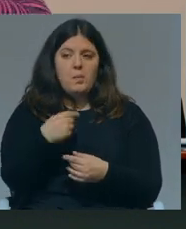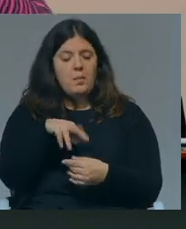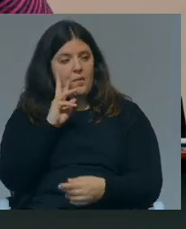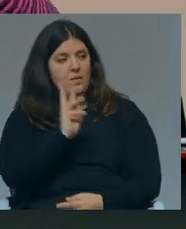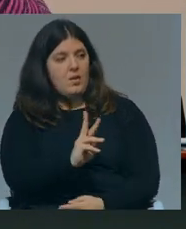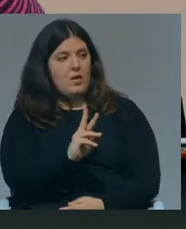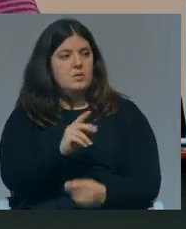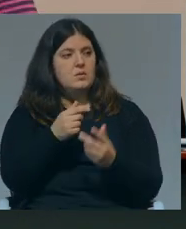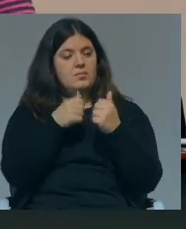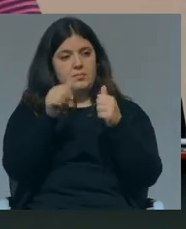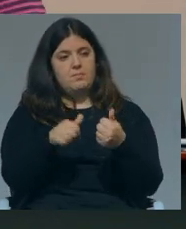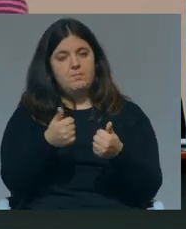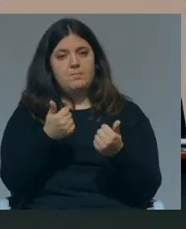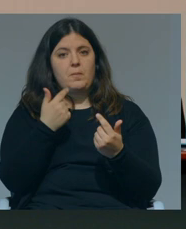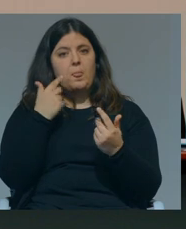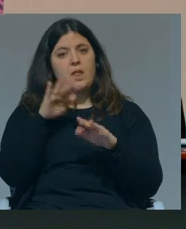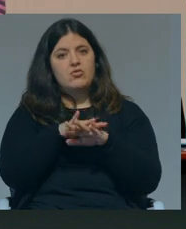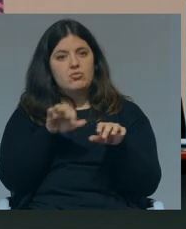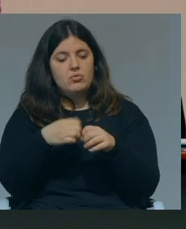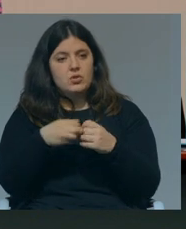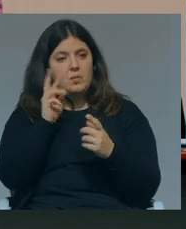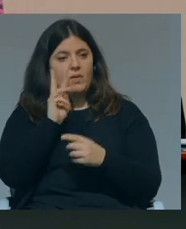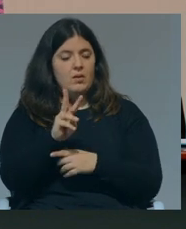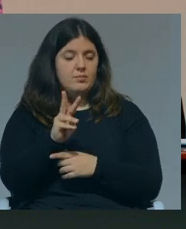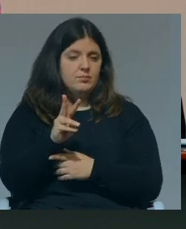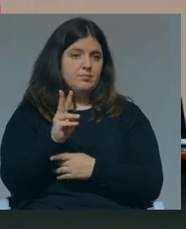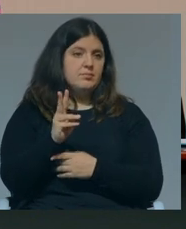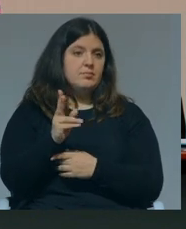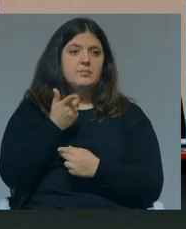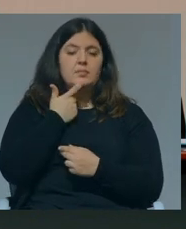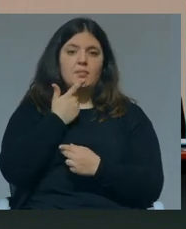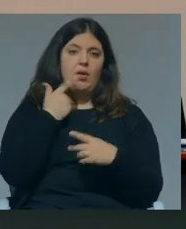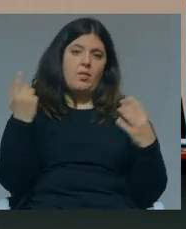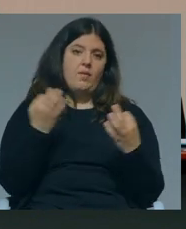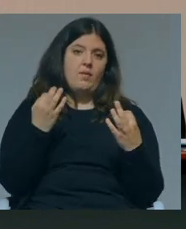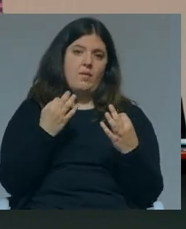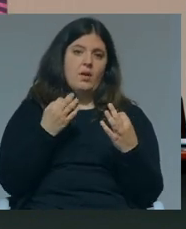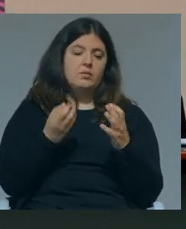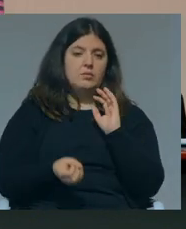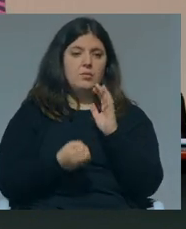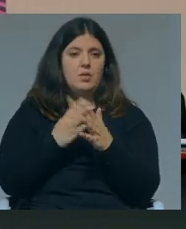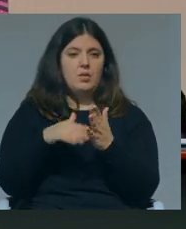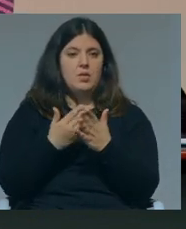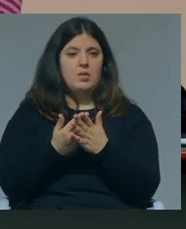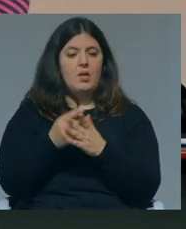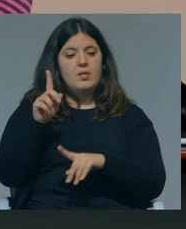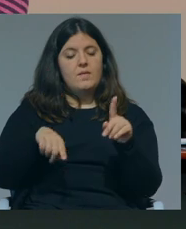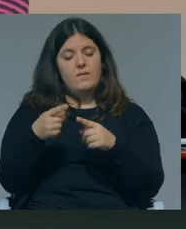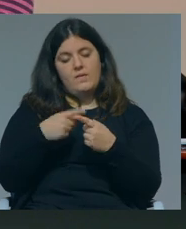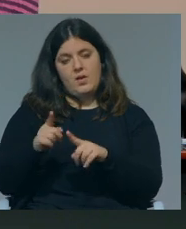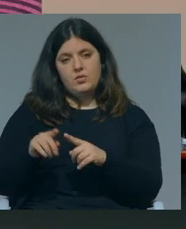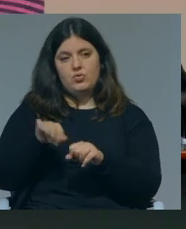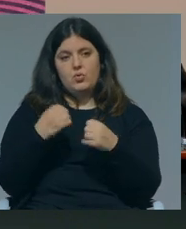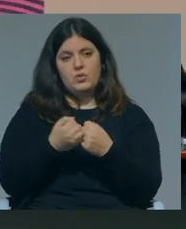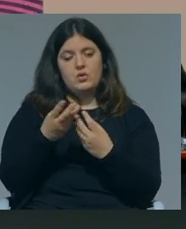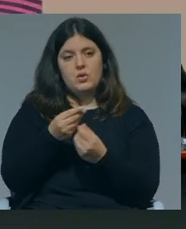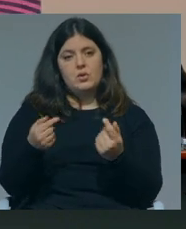olhar para os anúncios basta ir às redes sociais para ver os anúncios e é de facto um grande gerador de diferenças sociais e isso